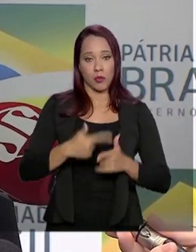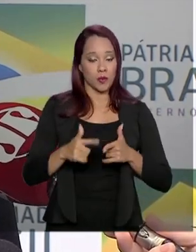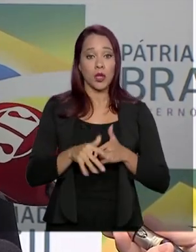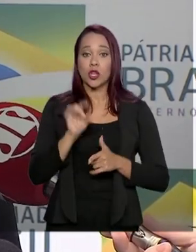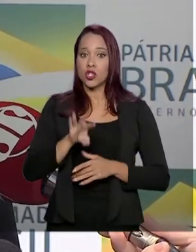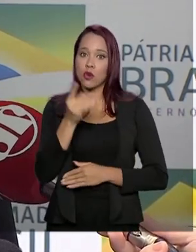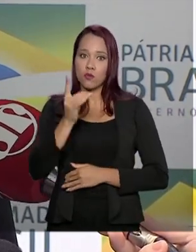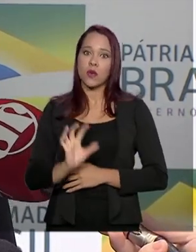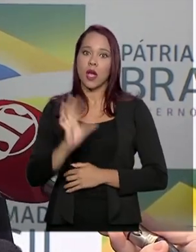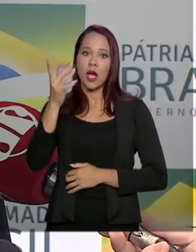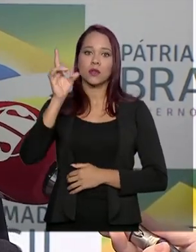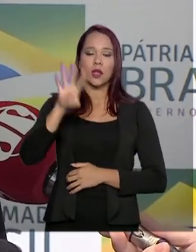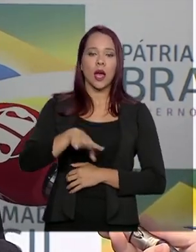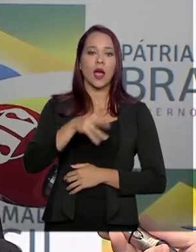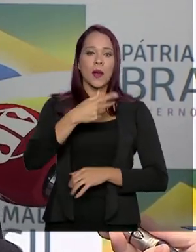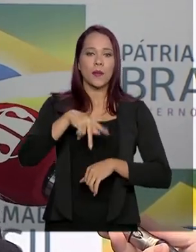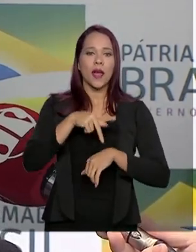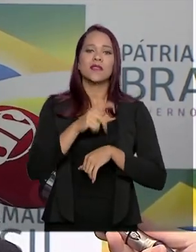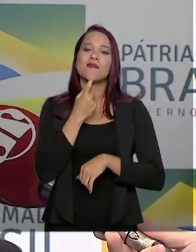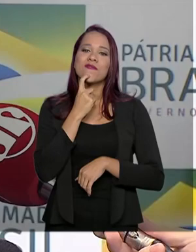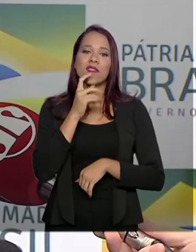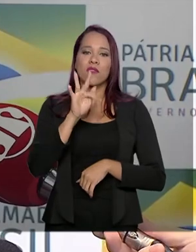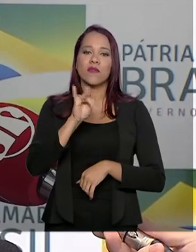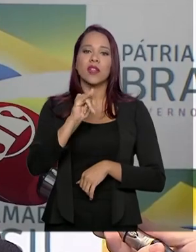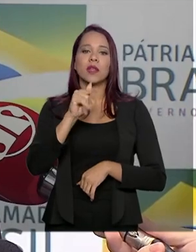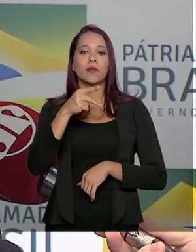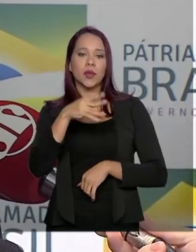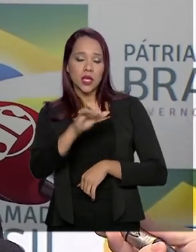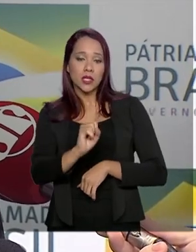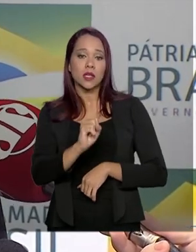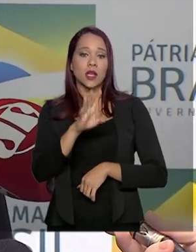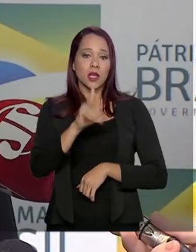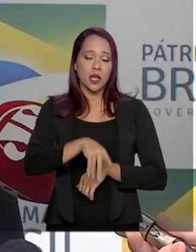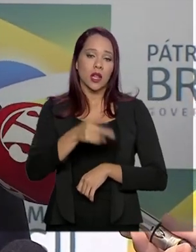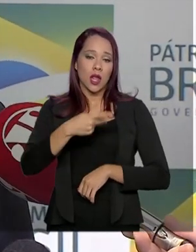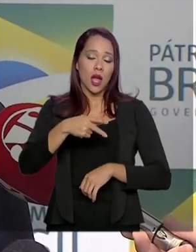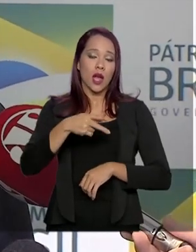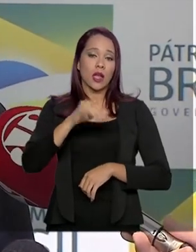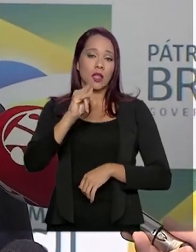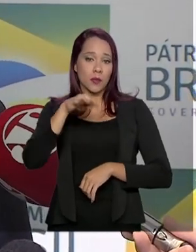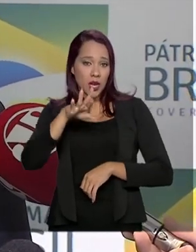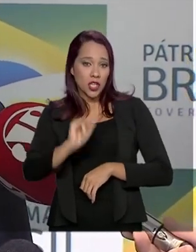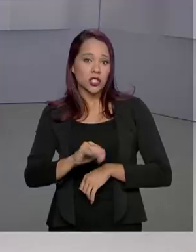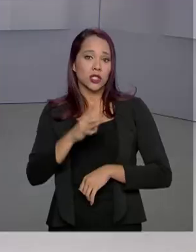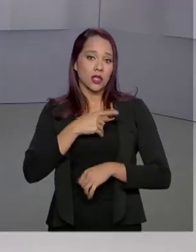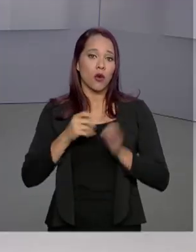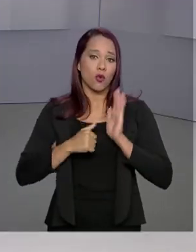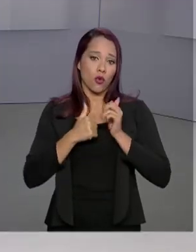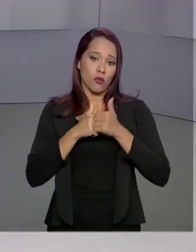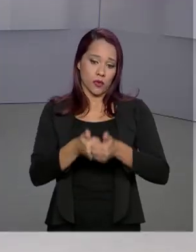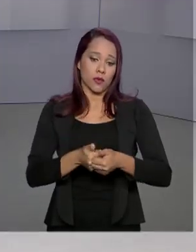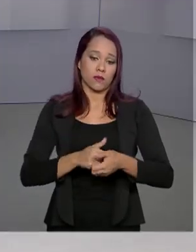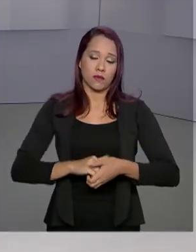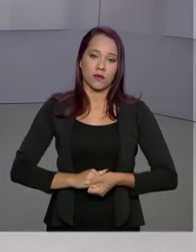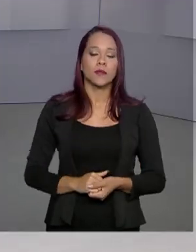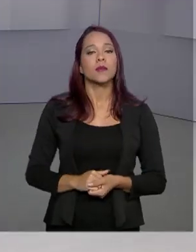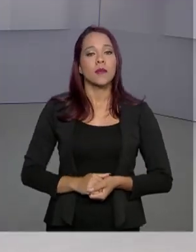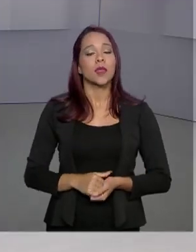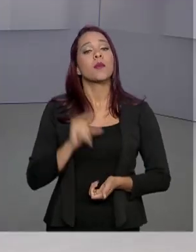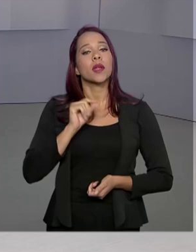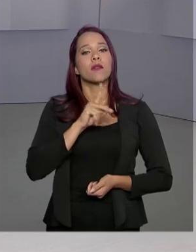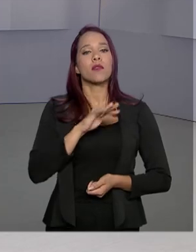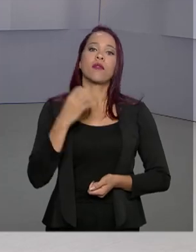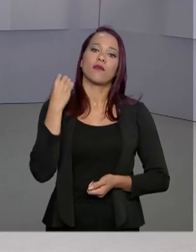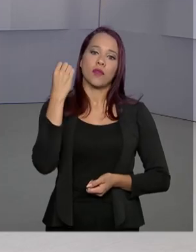caso é aquele lá das Filipinas, que o Itamaraty está acompanhando, de uma família que provavelmente estaria infectada. E para quem vai